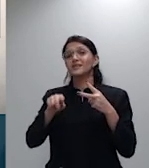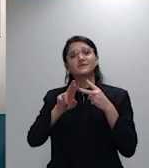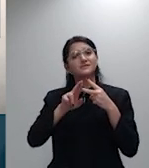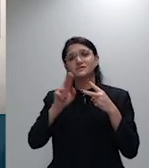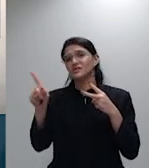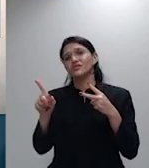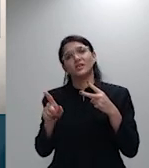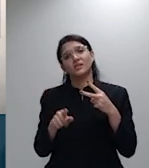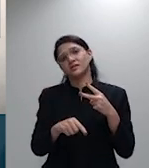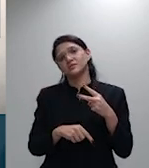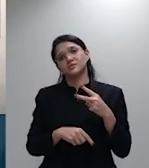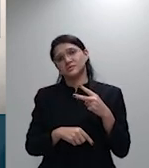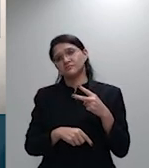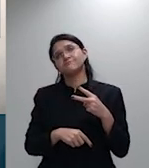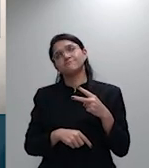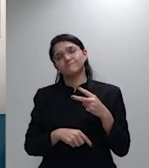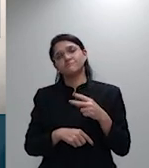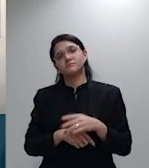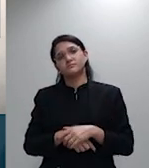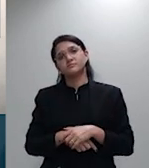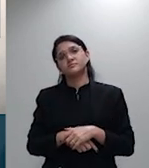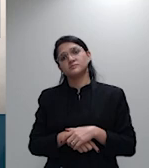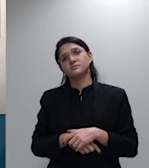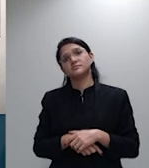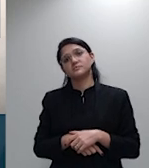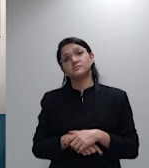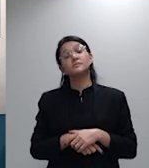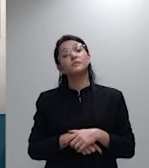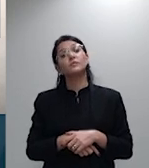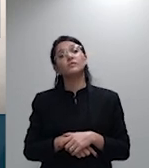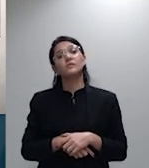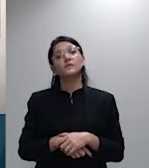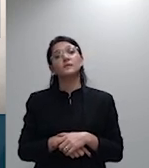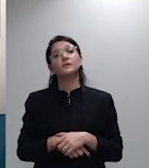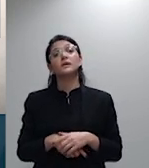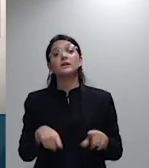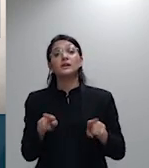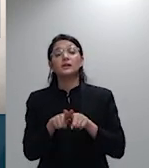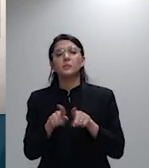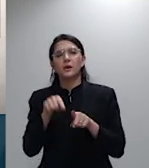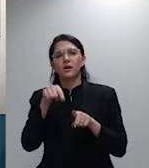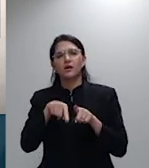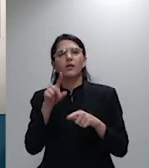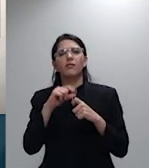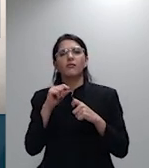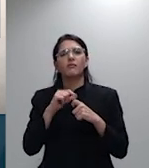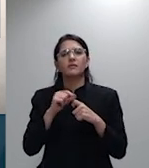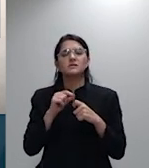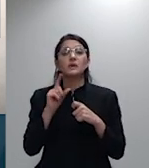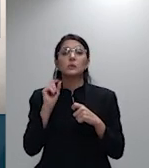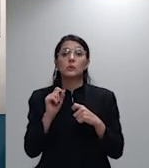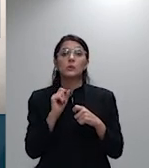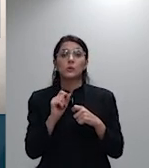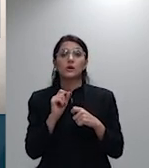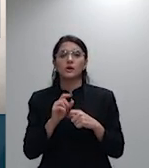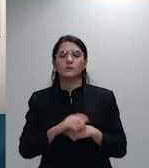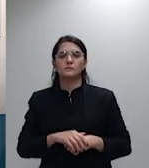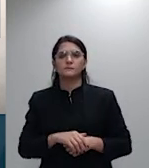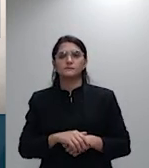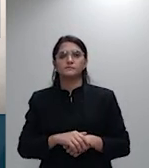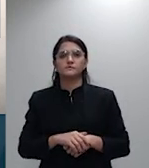e o que se está fazendo aqui é caçar o andamento dessa